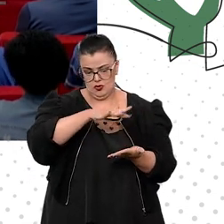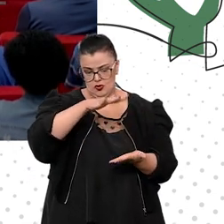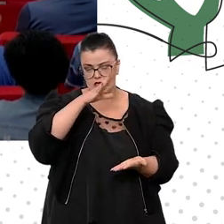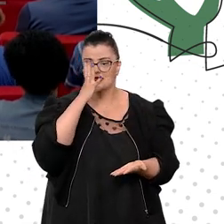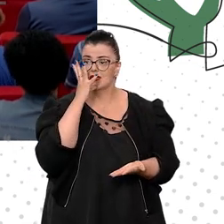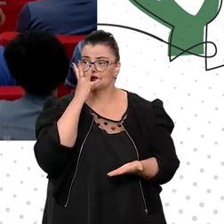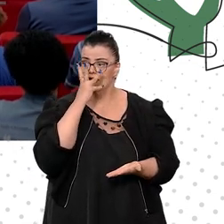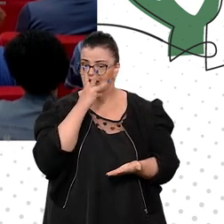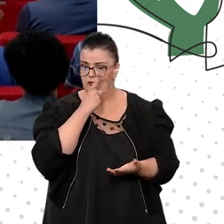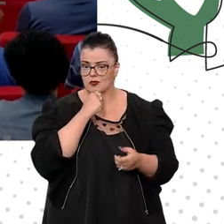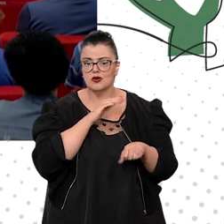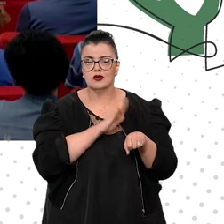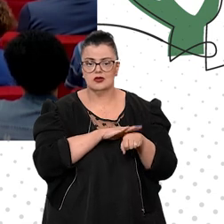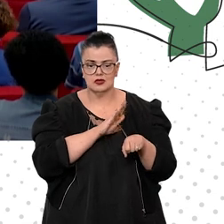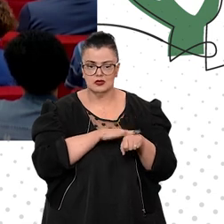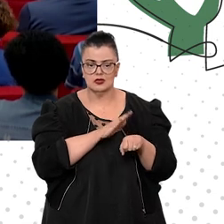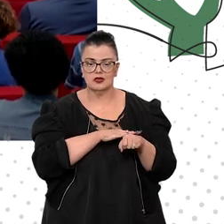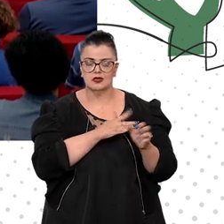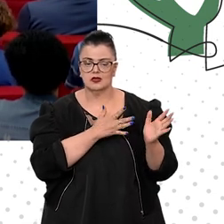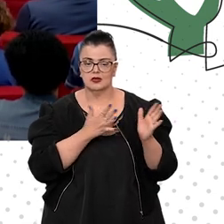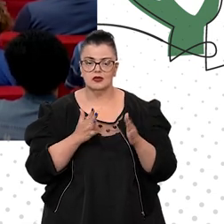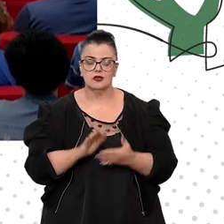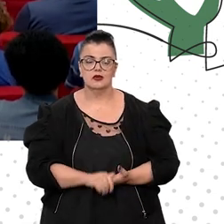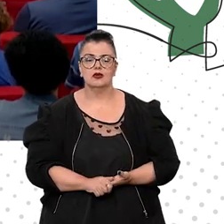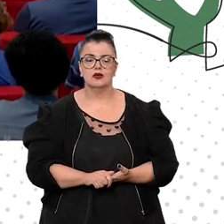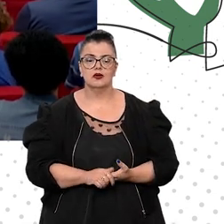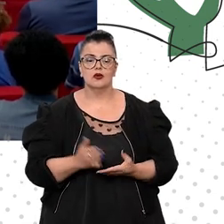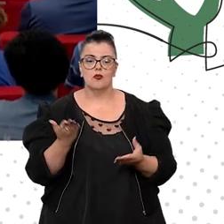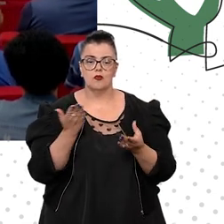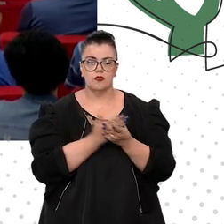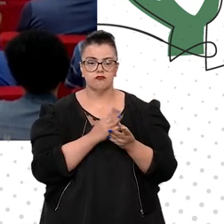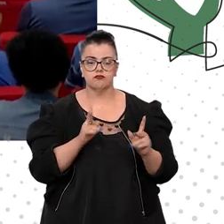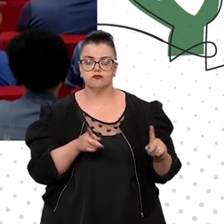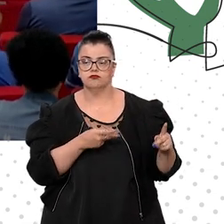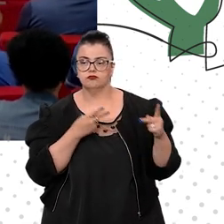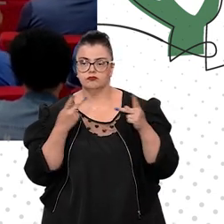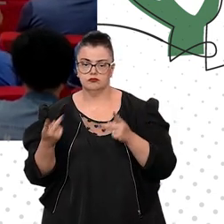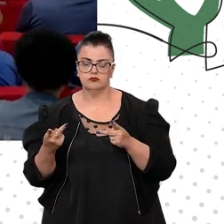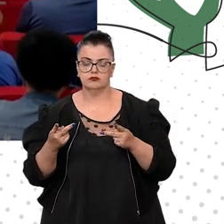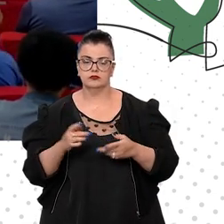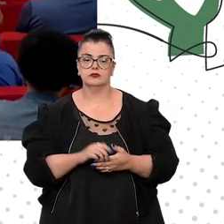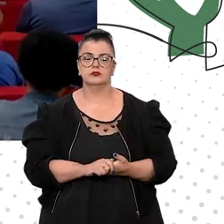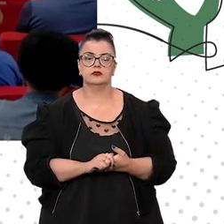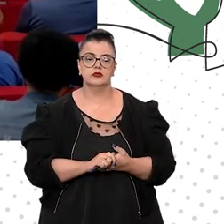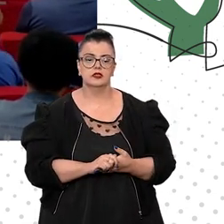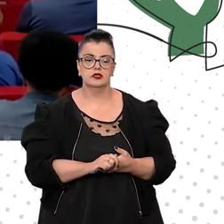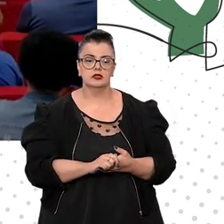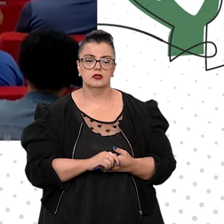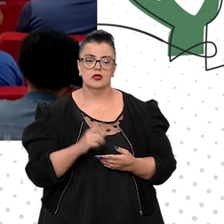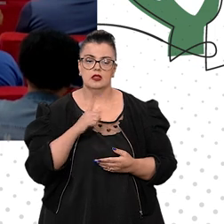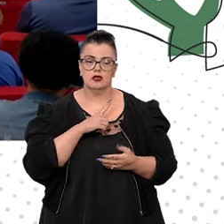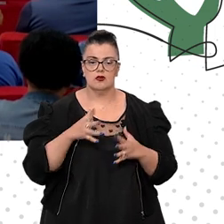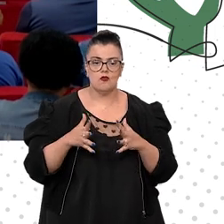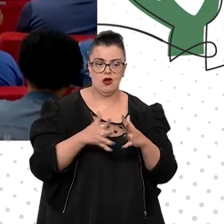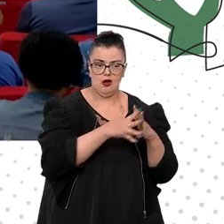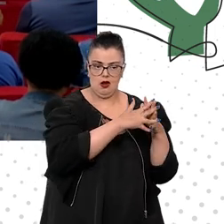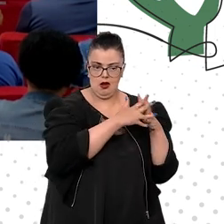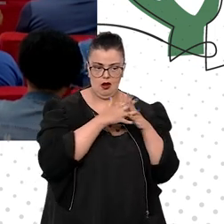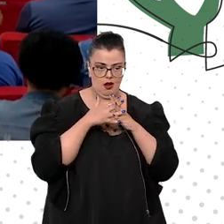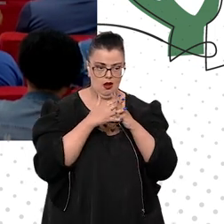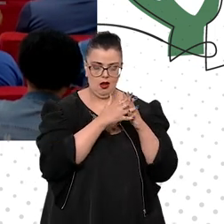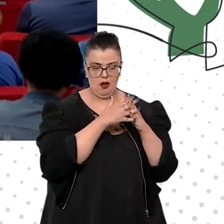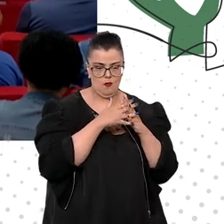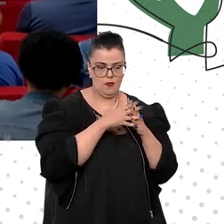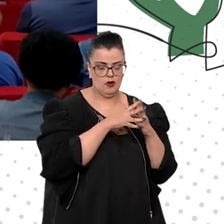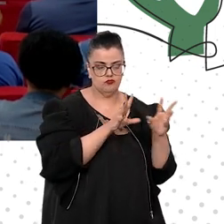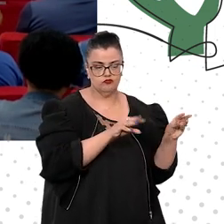tempo. Do momento em que um processo era entregue ali na frente pelos caminhões até chegar